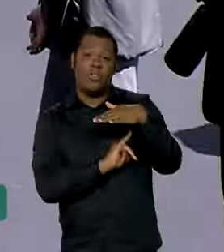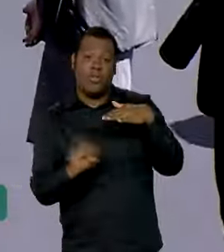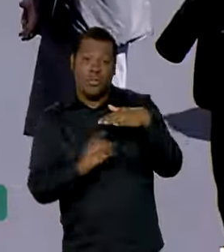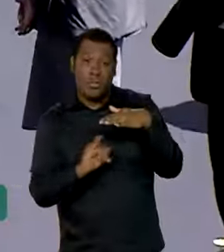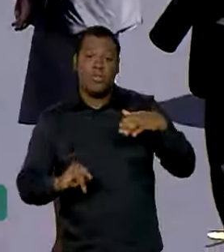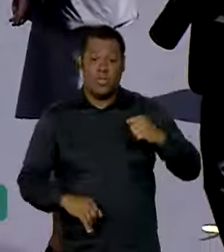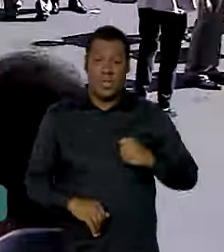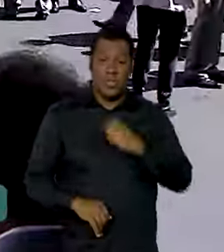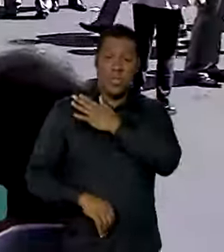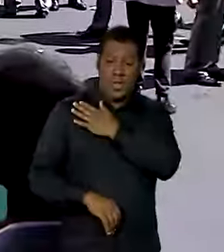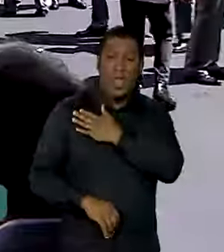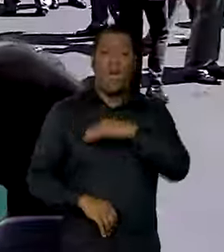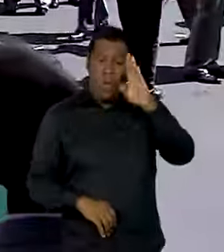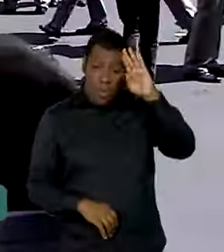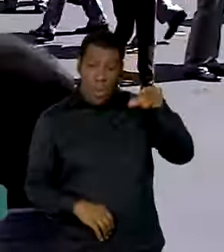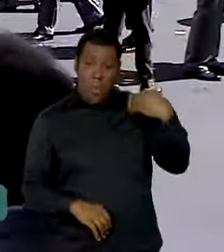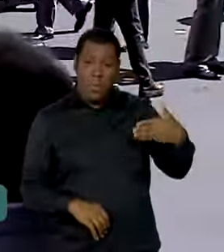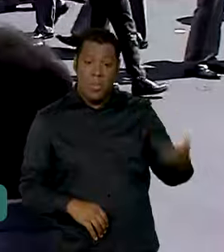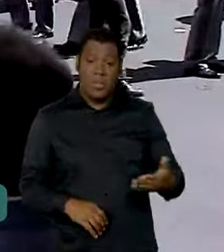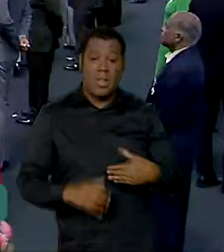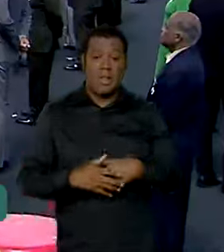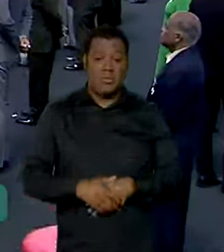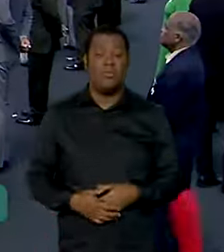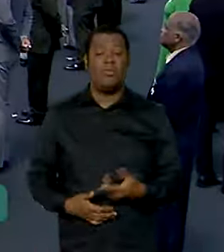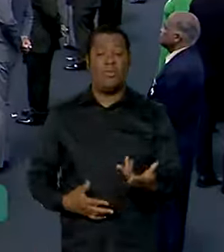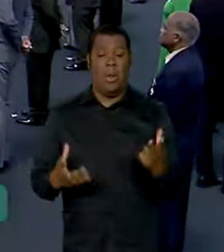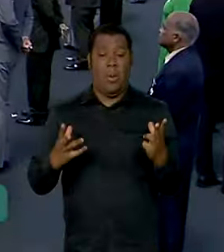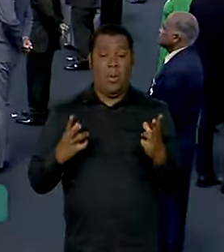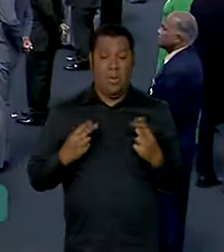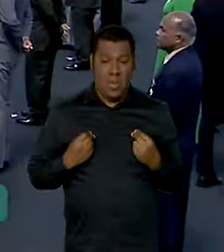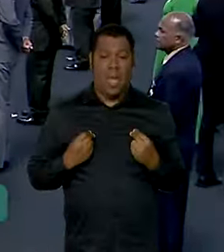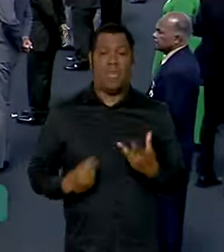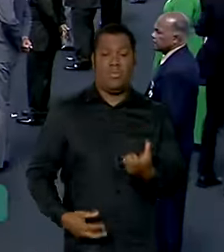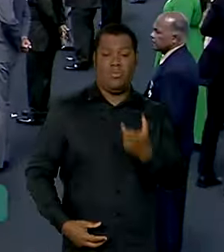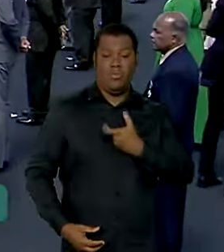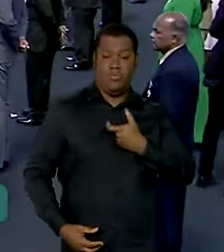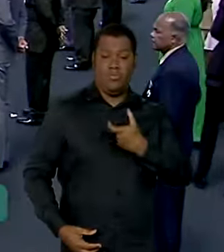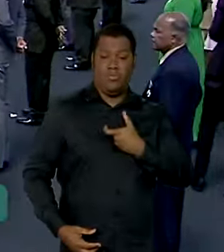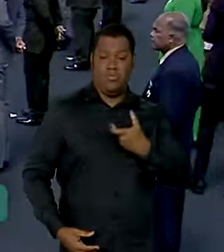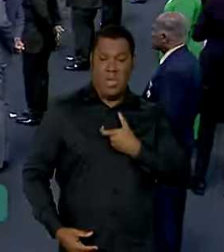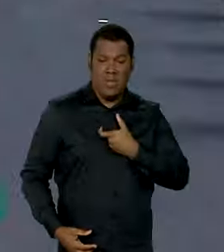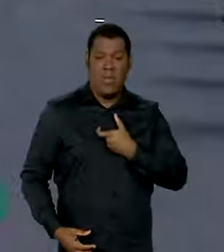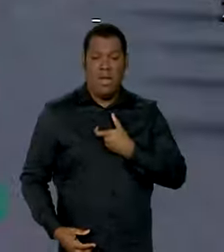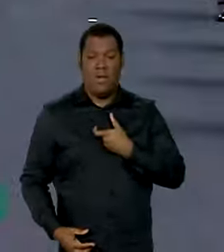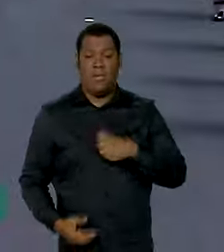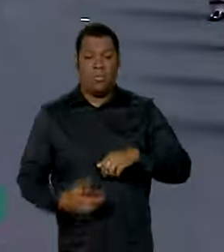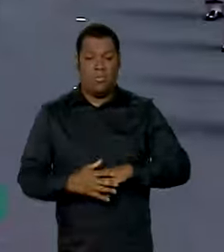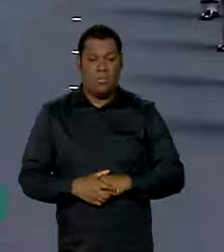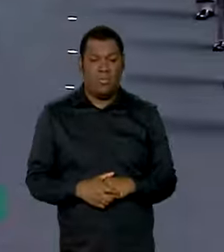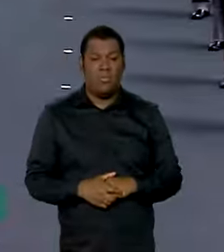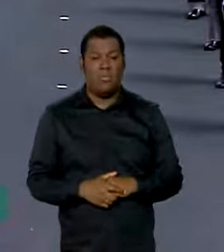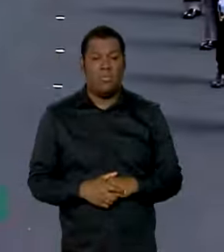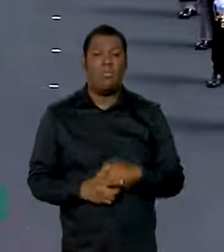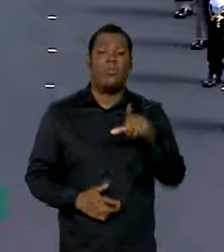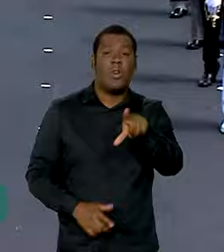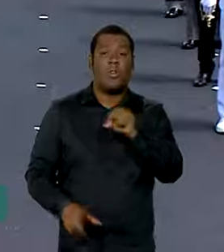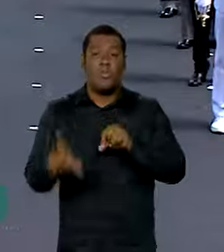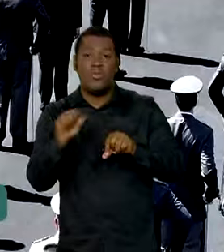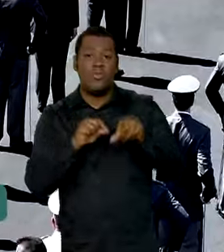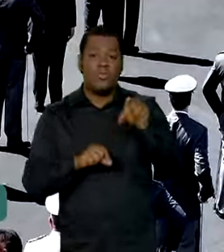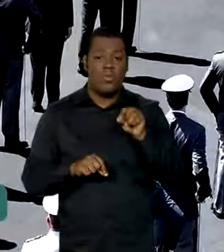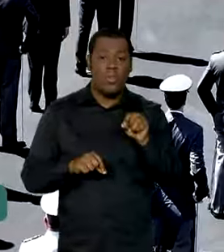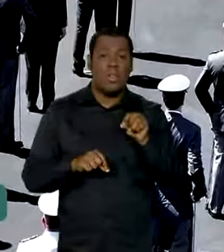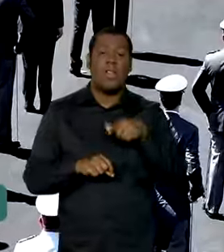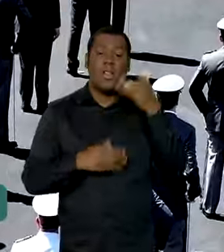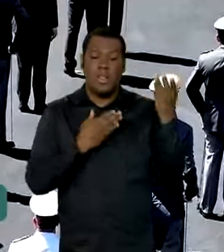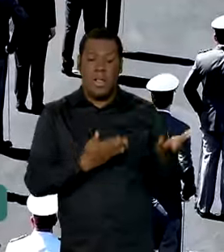foram condecoradas com a Ordem do Mérito Militar e a Medalha Exército Brasileiro. Eles foram escolhidos por